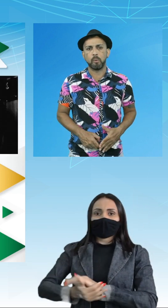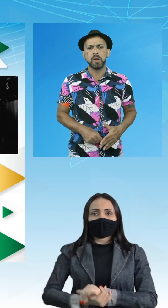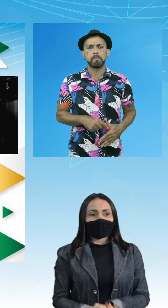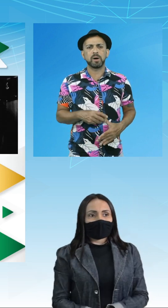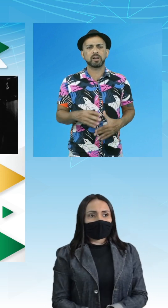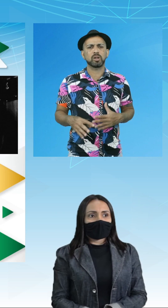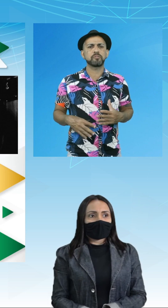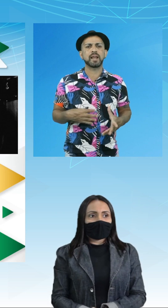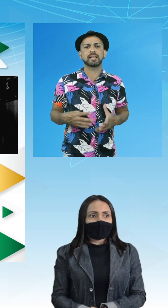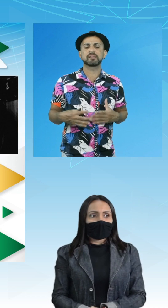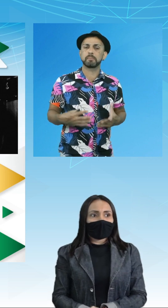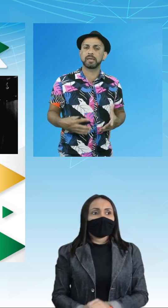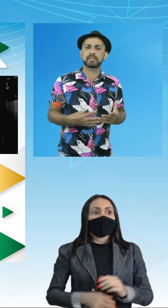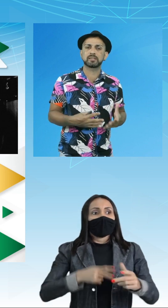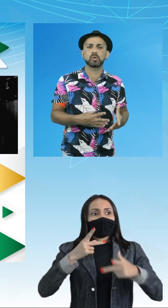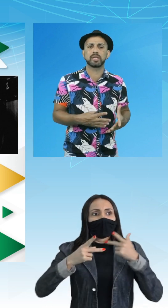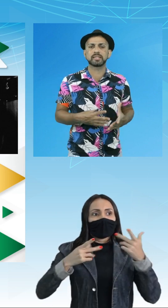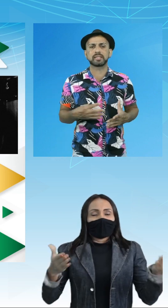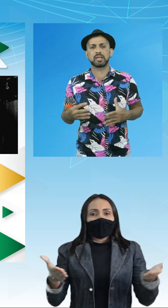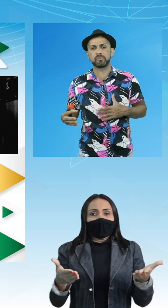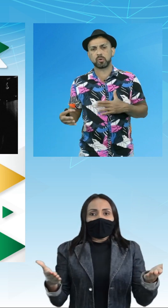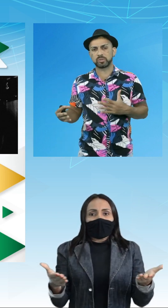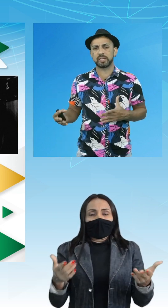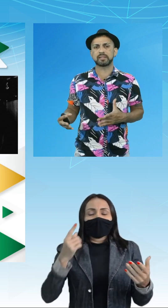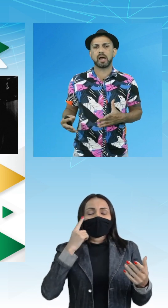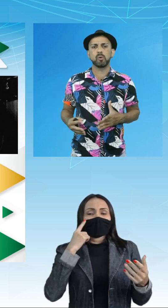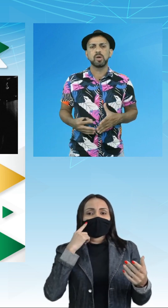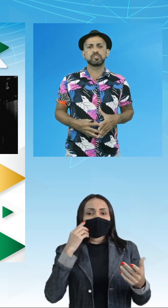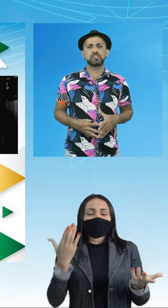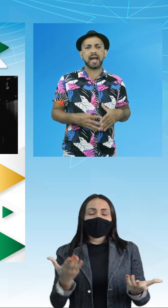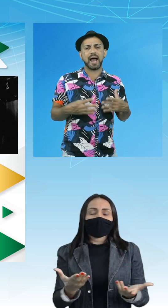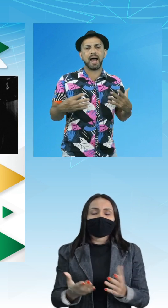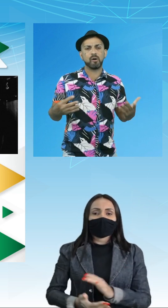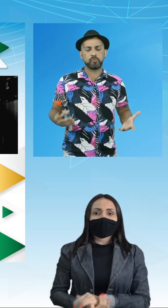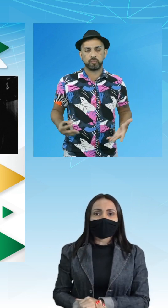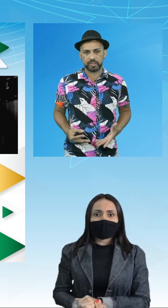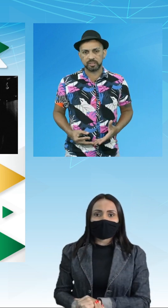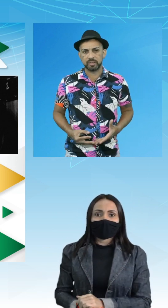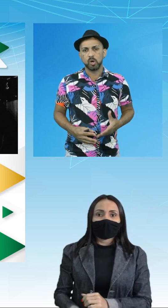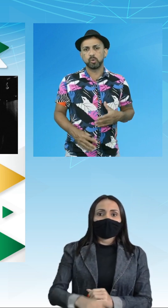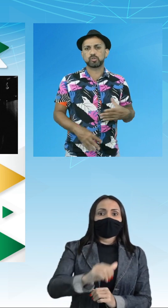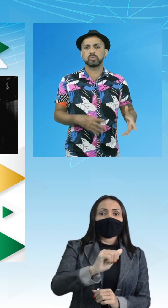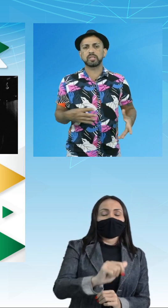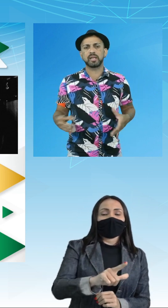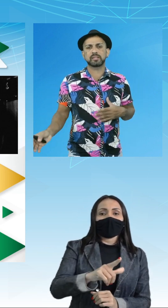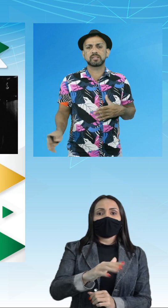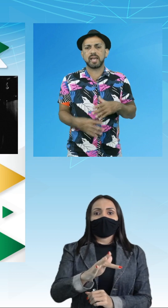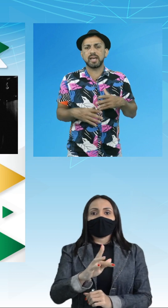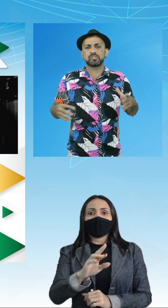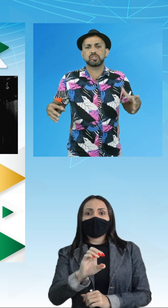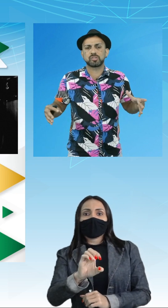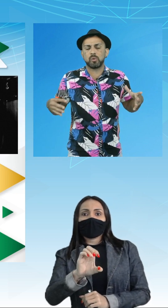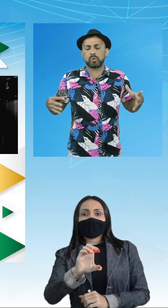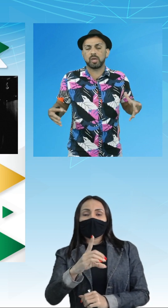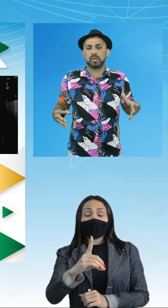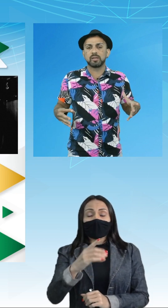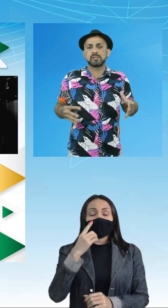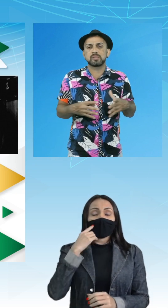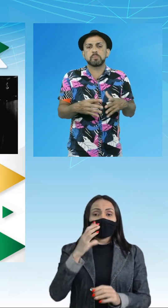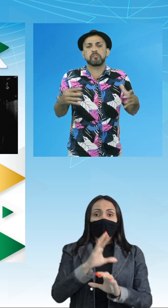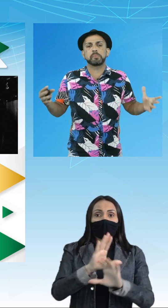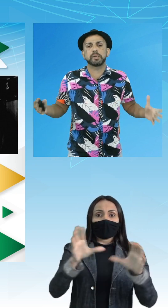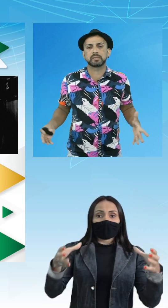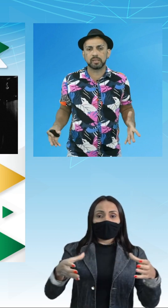Bom, bora agora falar também da teoria da deriva continental de Alfred. Os continentes, eles estão o quê?